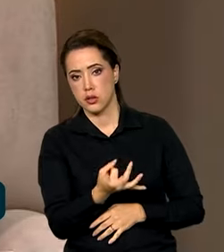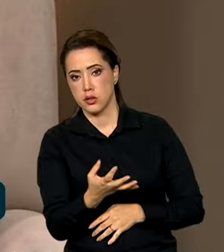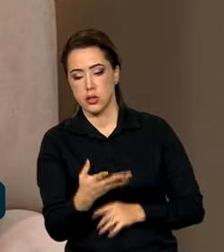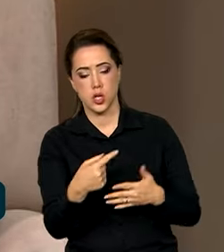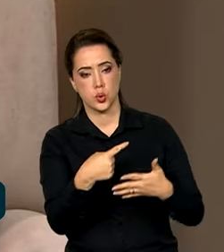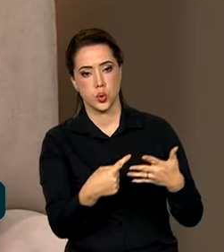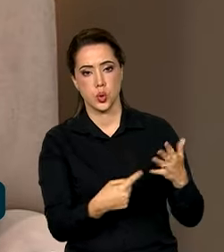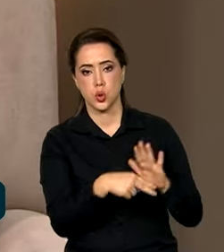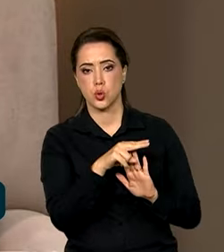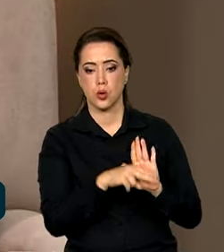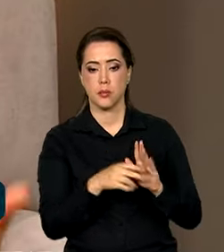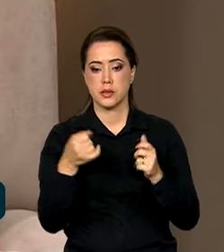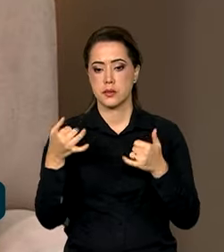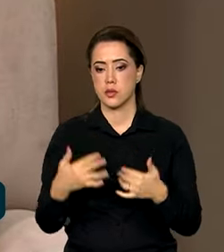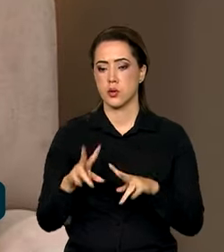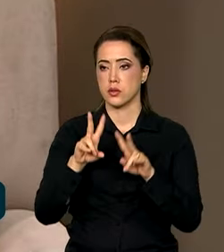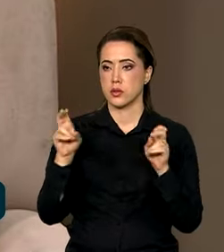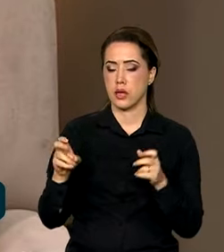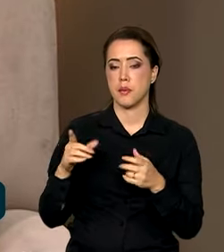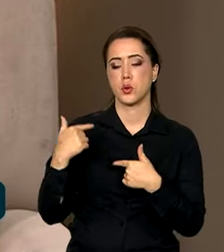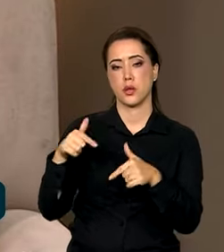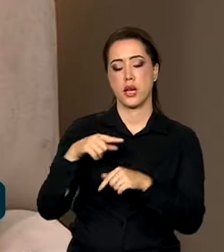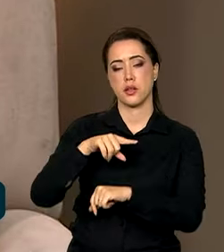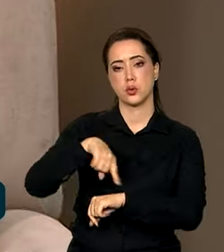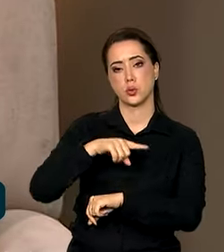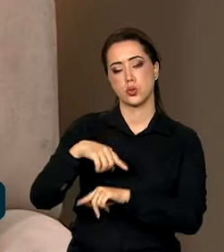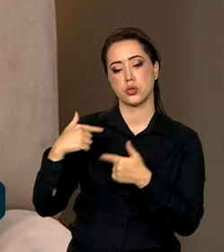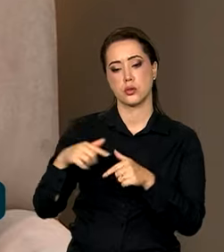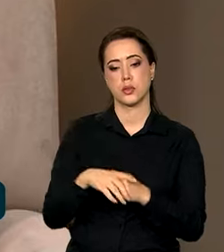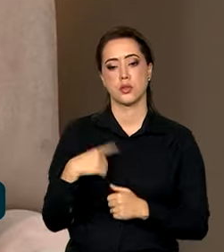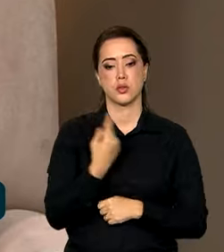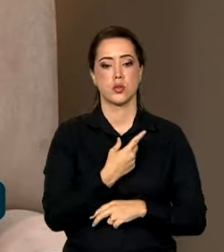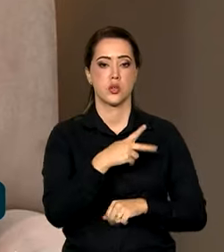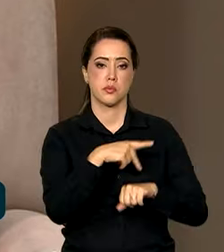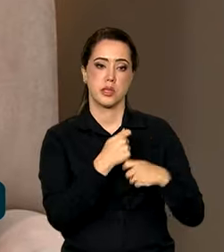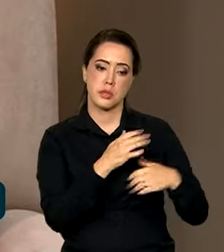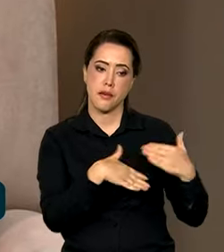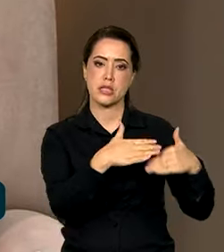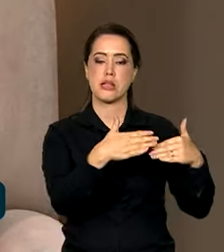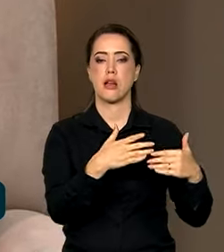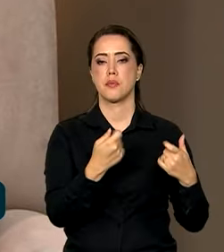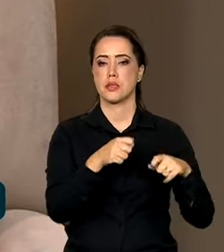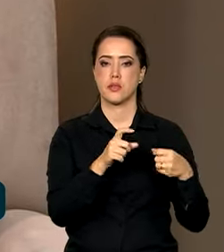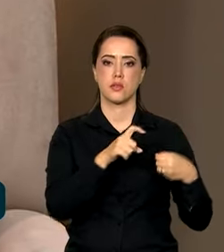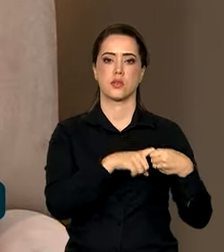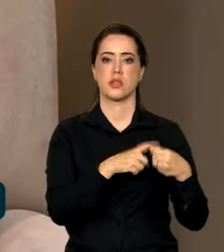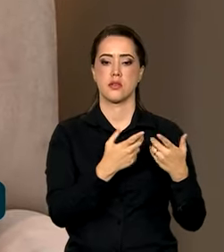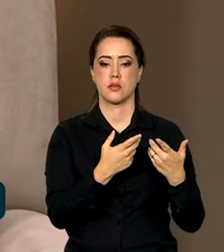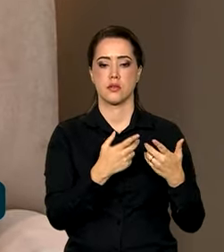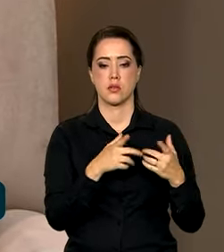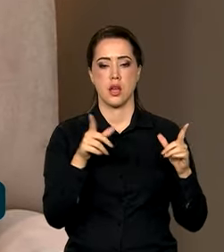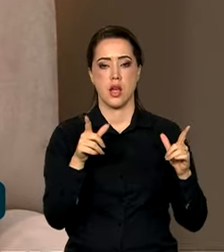Você acabou de falar do tema da jornada de trabalho. O nosso país precisa avançar, a gente precisa retomar a